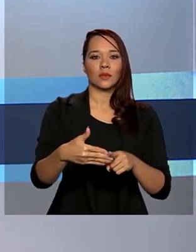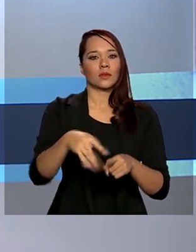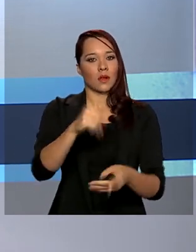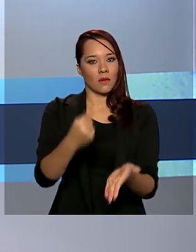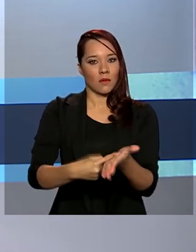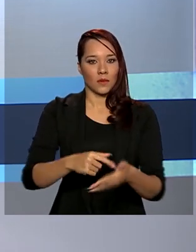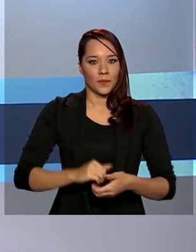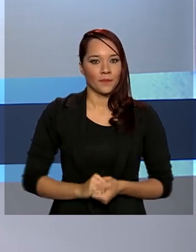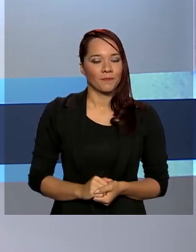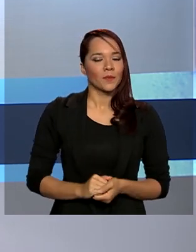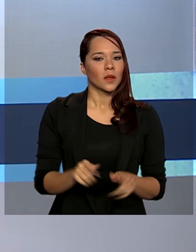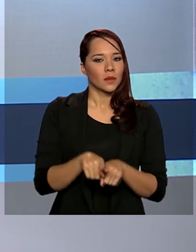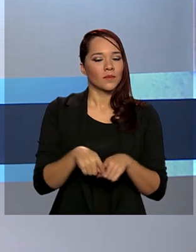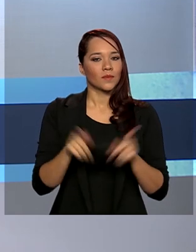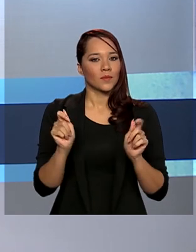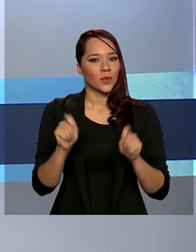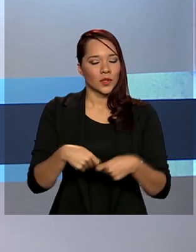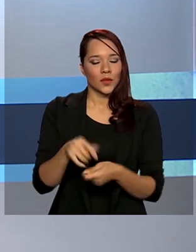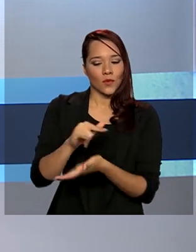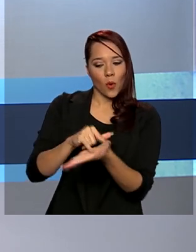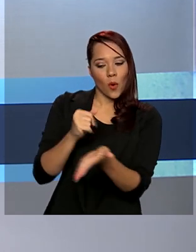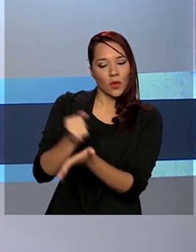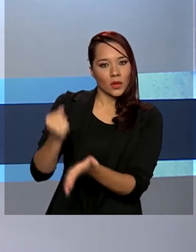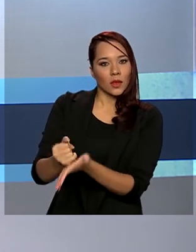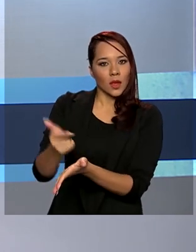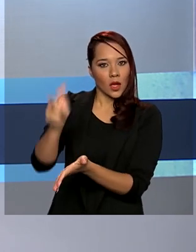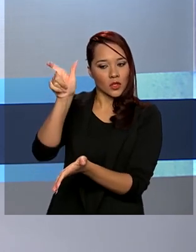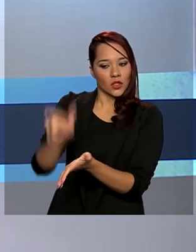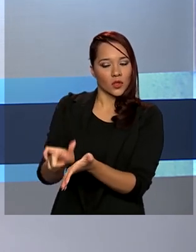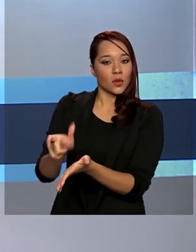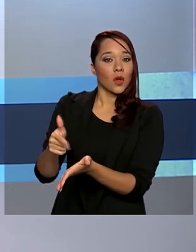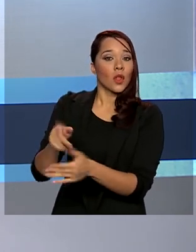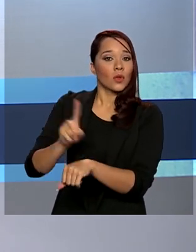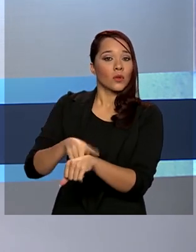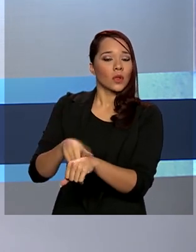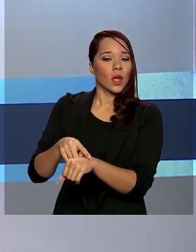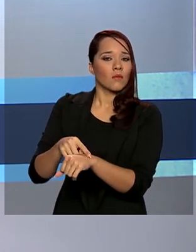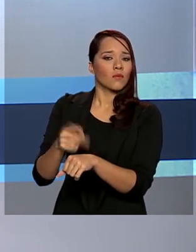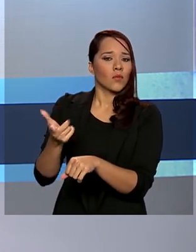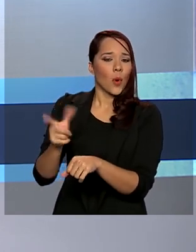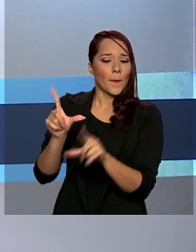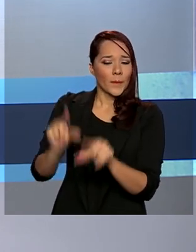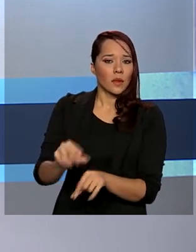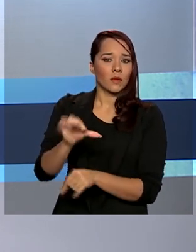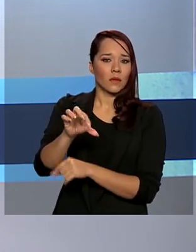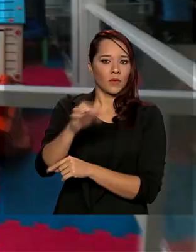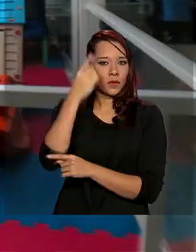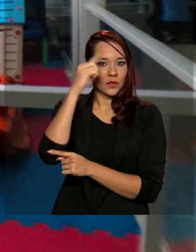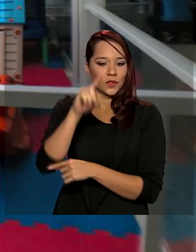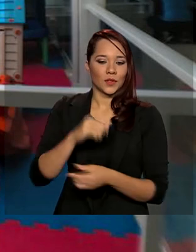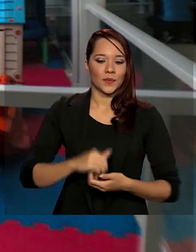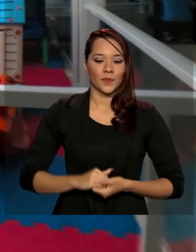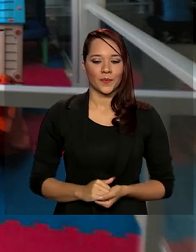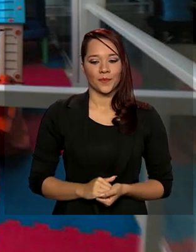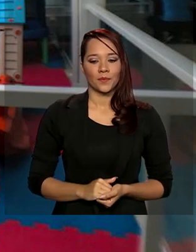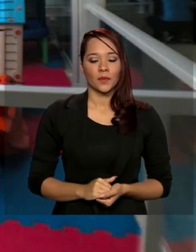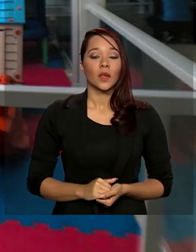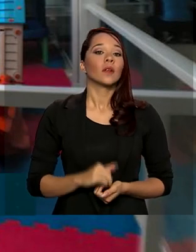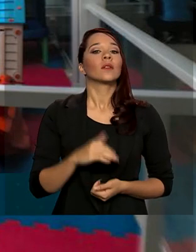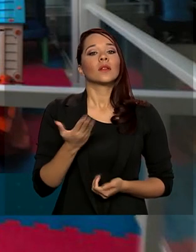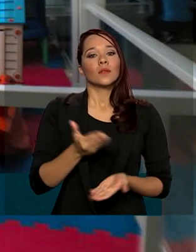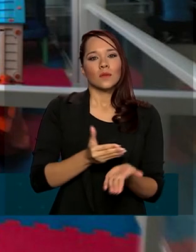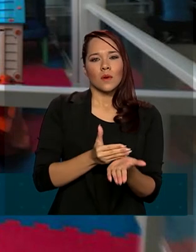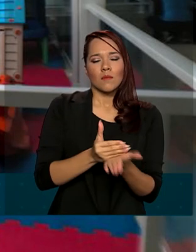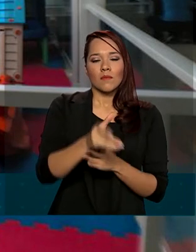Além disso, será possível recontratar funcionários num prazo menor que 90 dias. Desde o